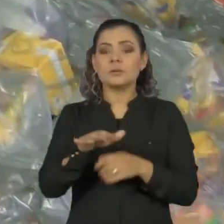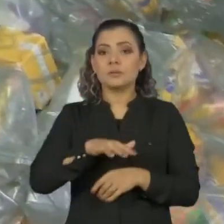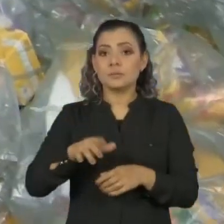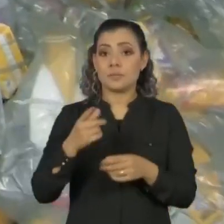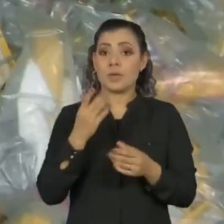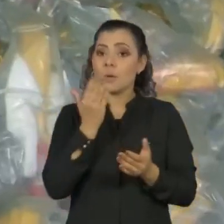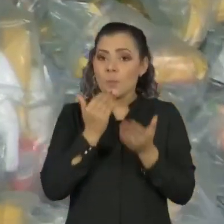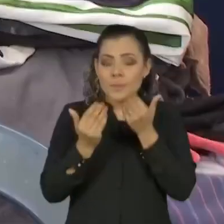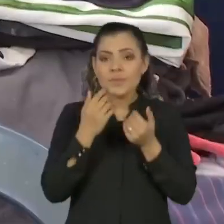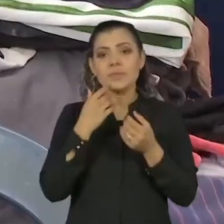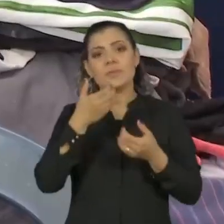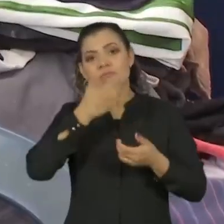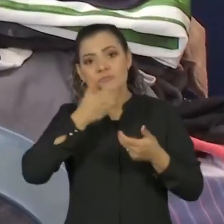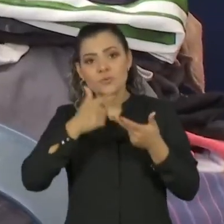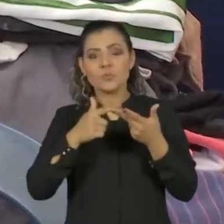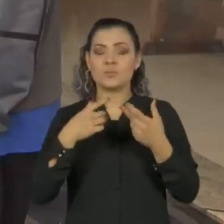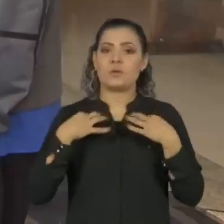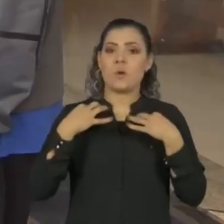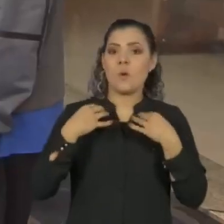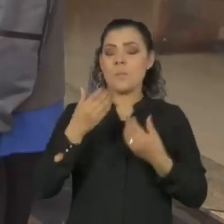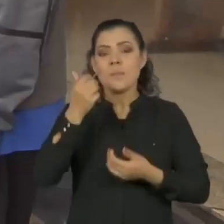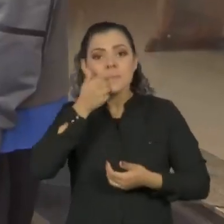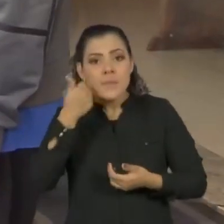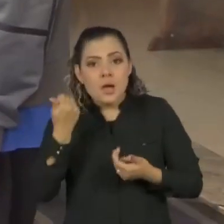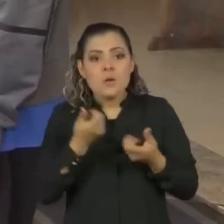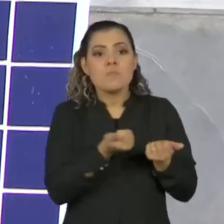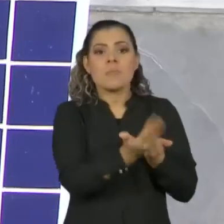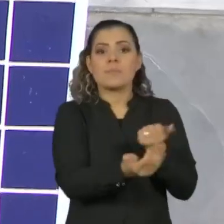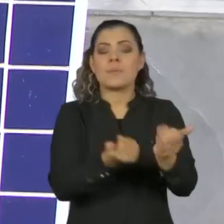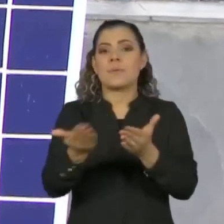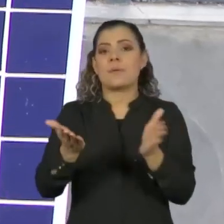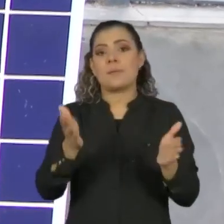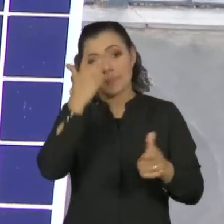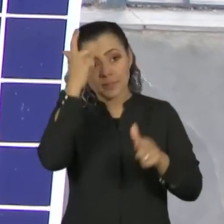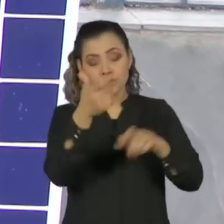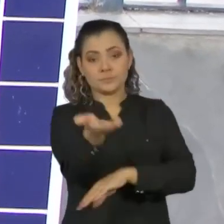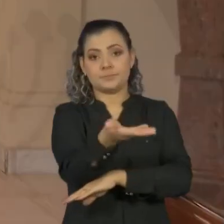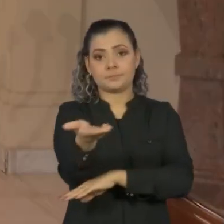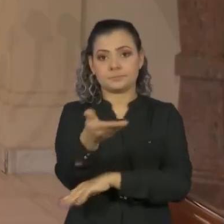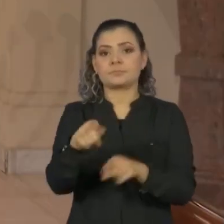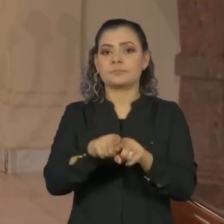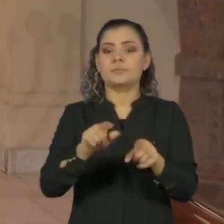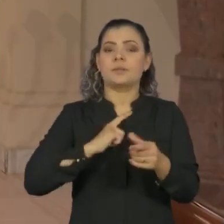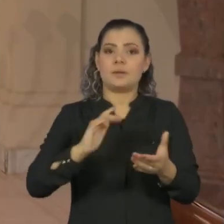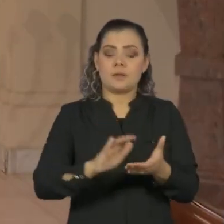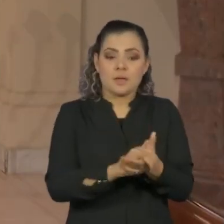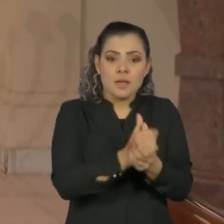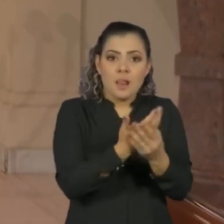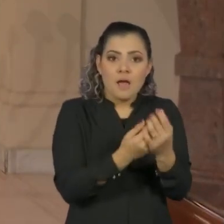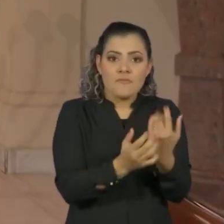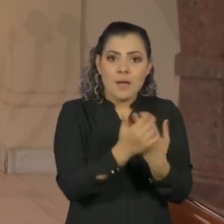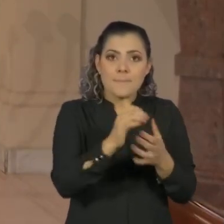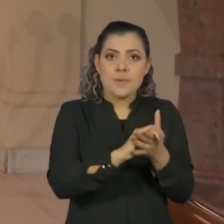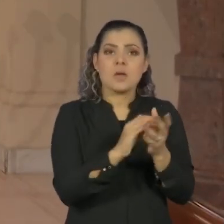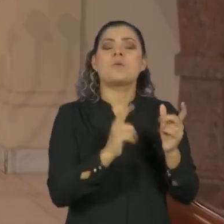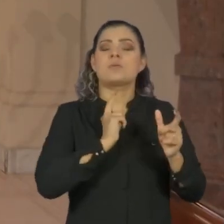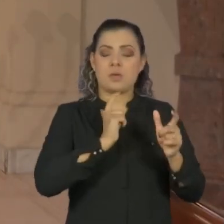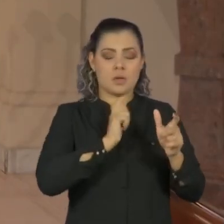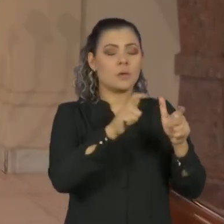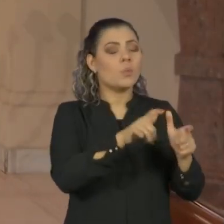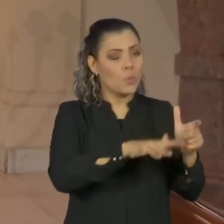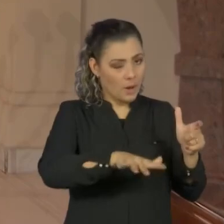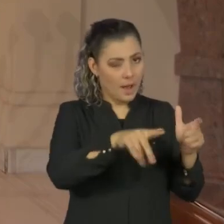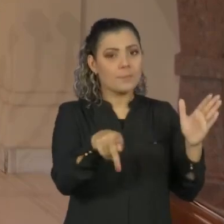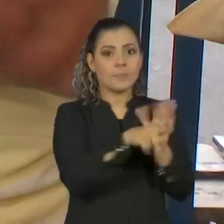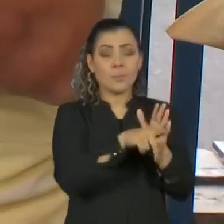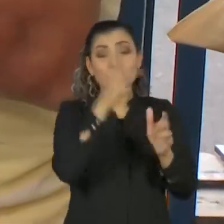kit com pão, frutas e roupas para pessoas em situação de rua. E também tem um lavatório para que possam lavar as mãos, principalmente